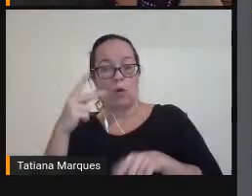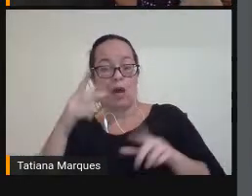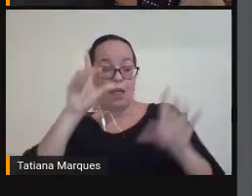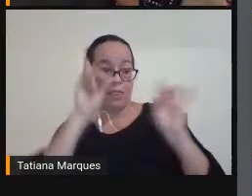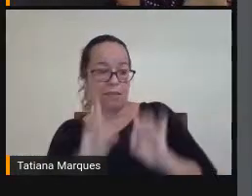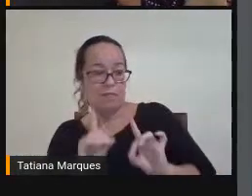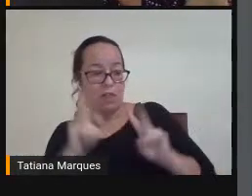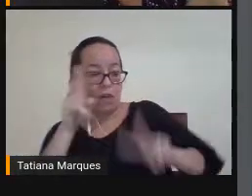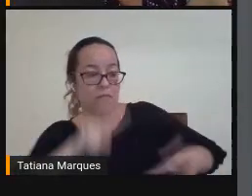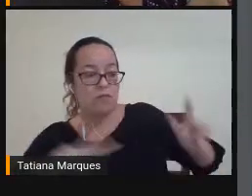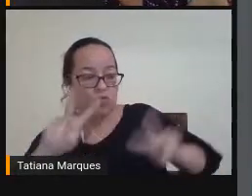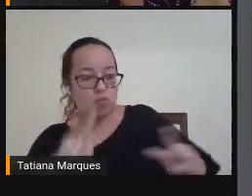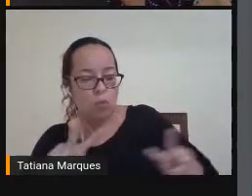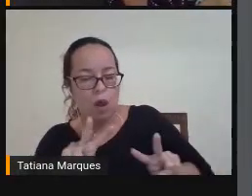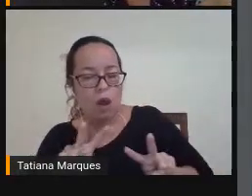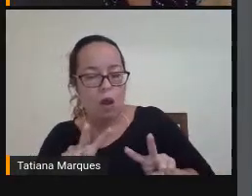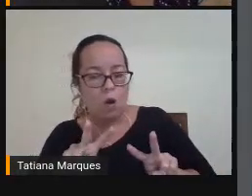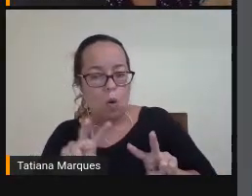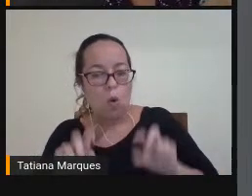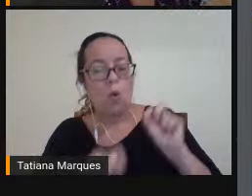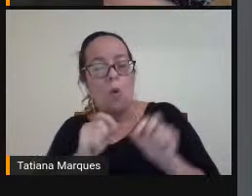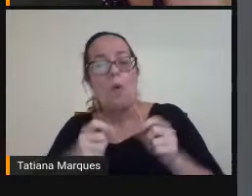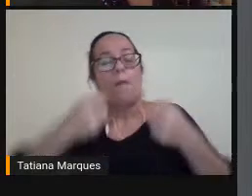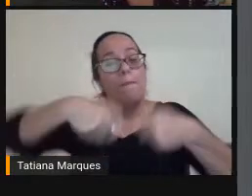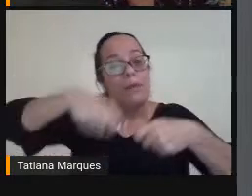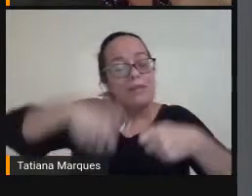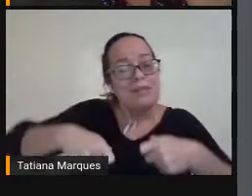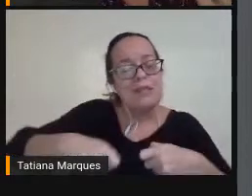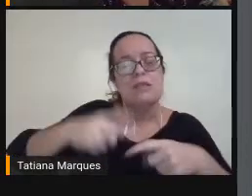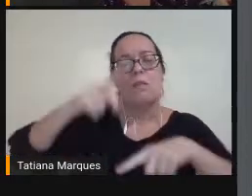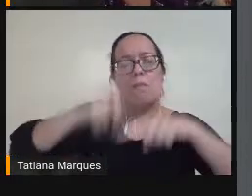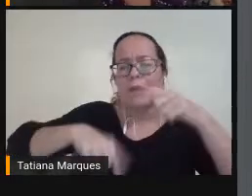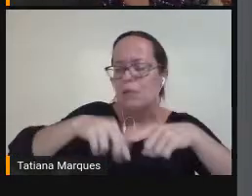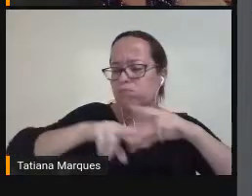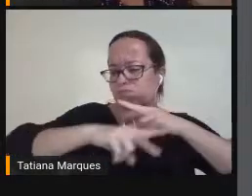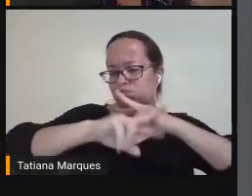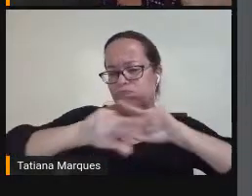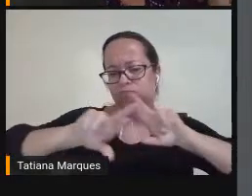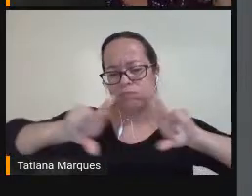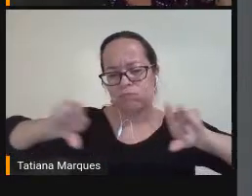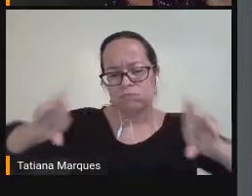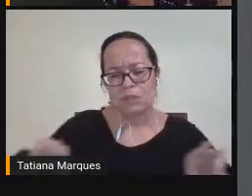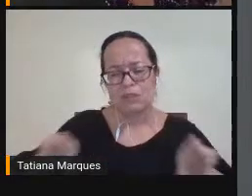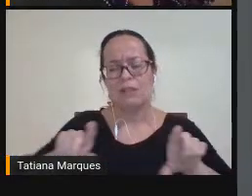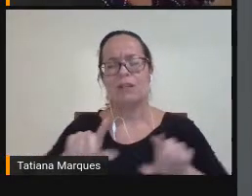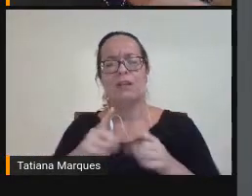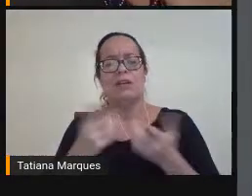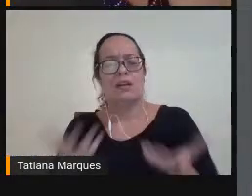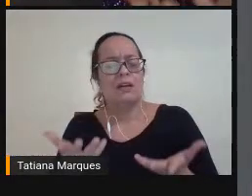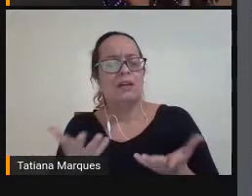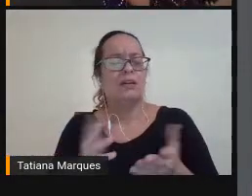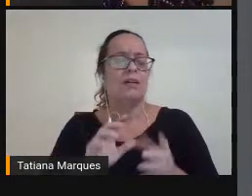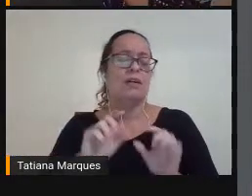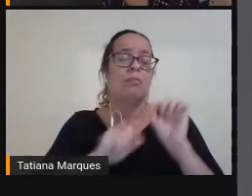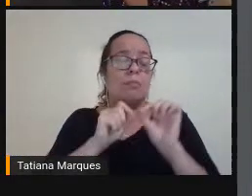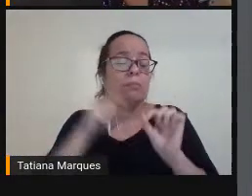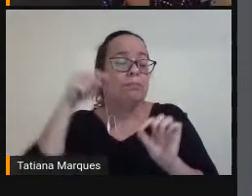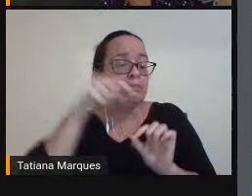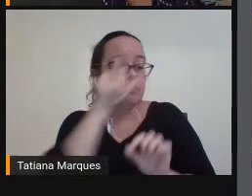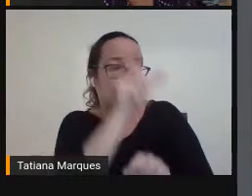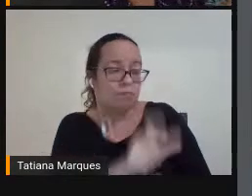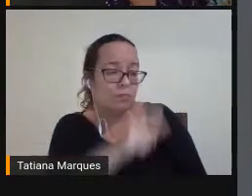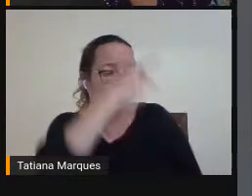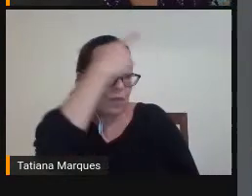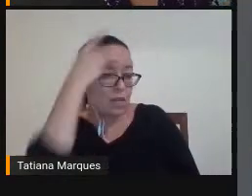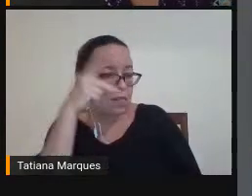Visual A gente Vai ter Que ter Um aparato De ferramentas De recursos Para que Esse